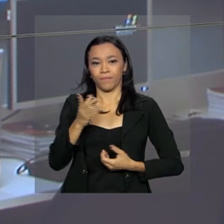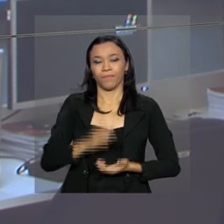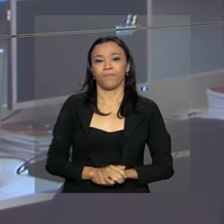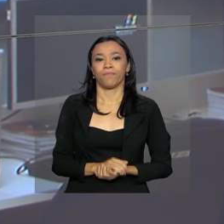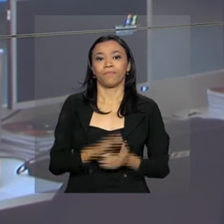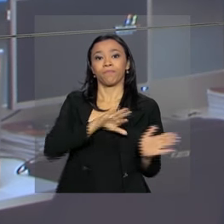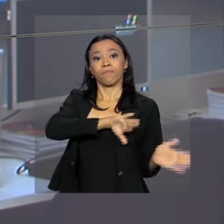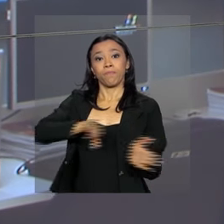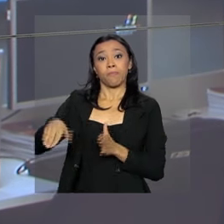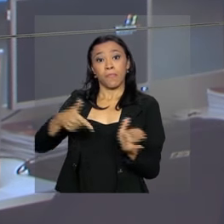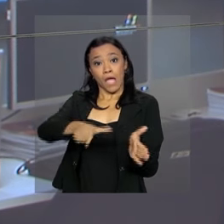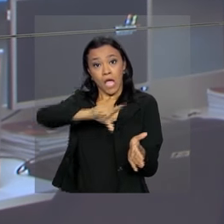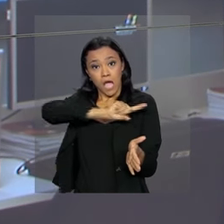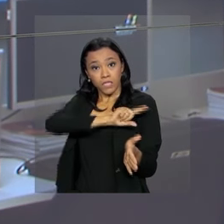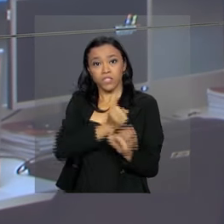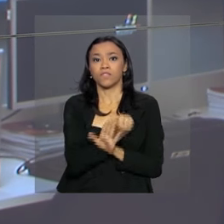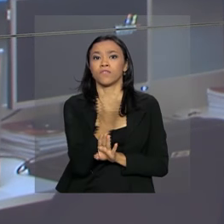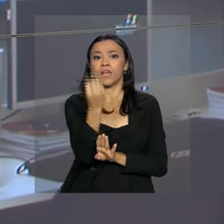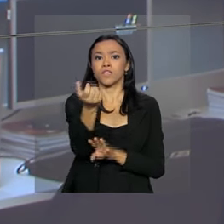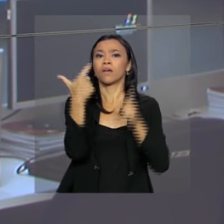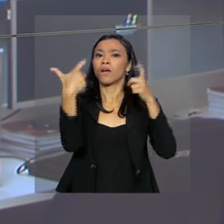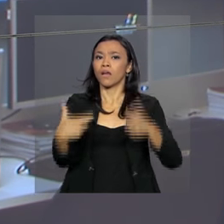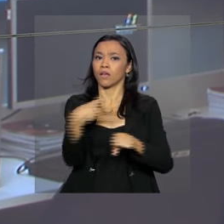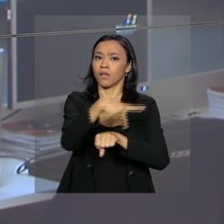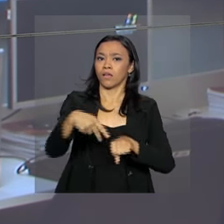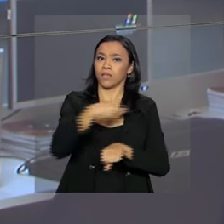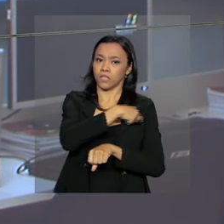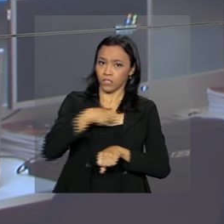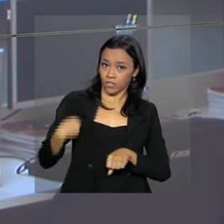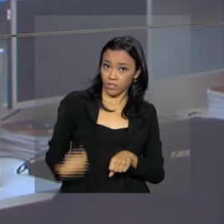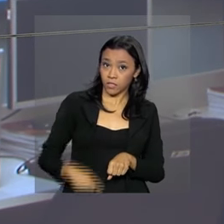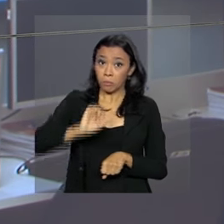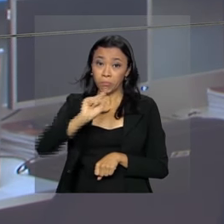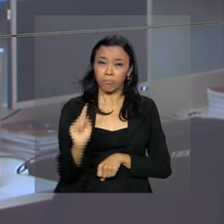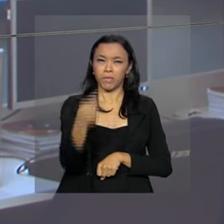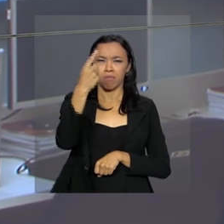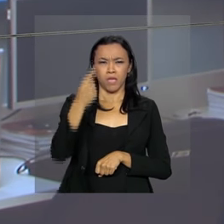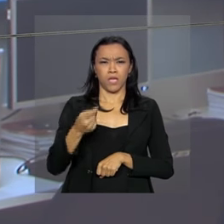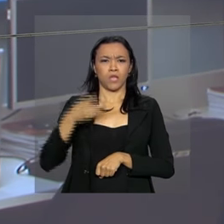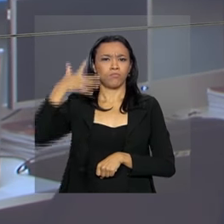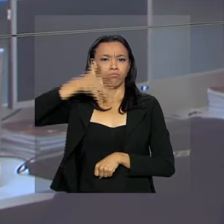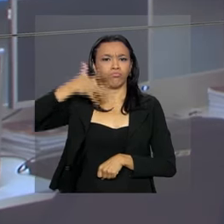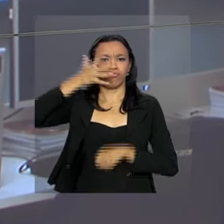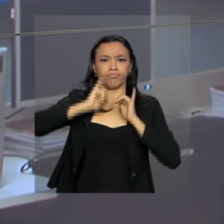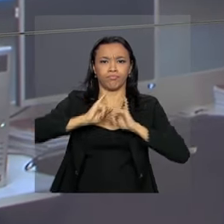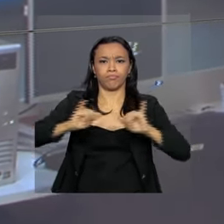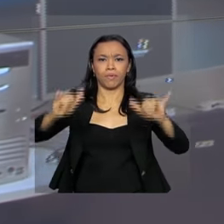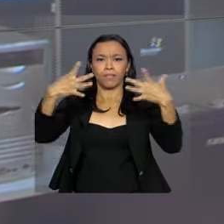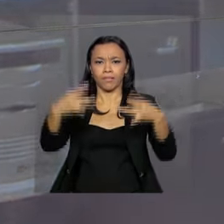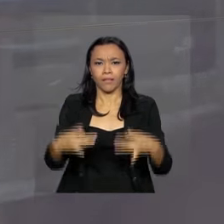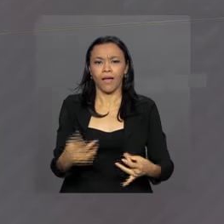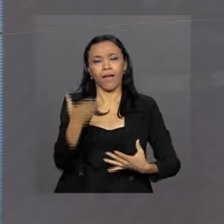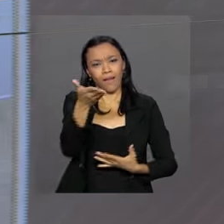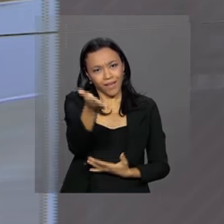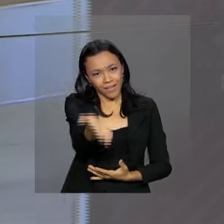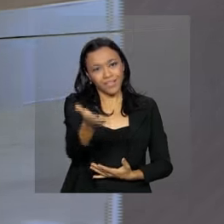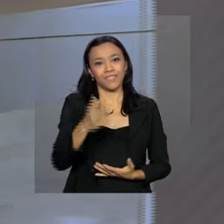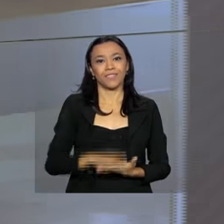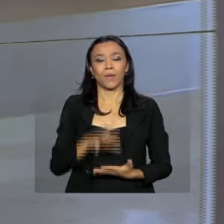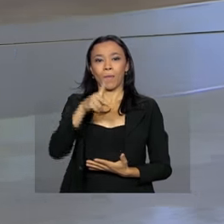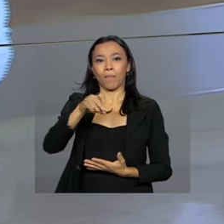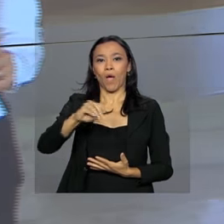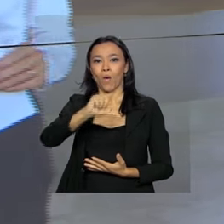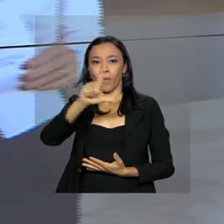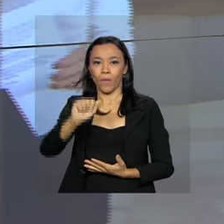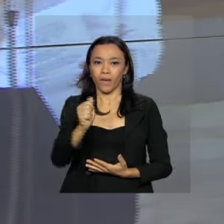E antes de embarcar para a China, o presidente Michel Temer fez o primeiro pronunciamento à nação. Vamos saber os detalhes ao vivo com Paola